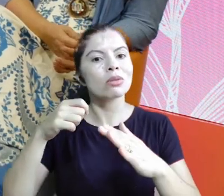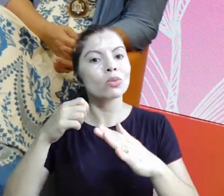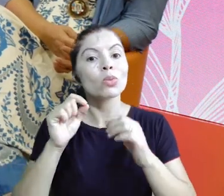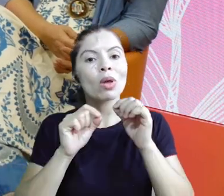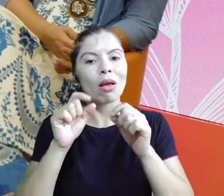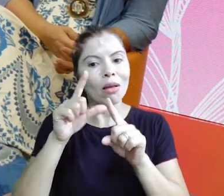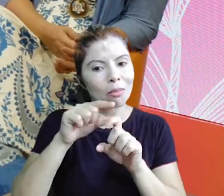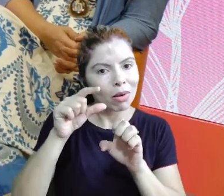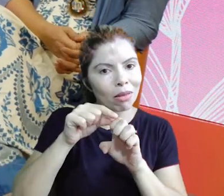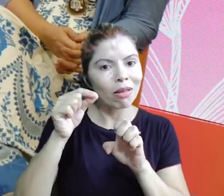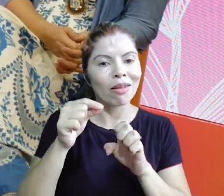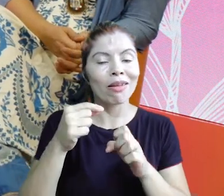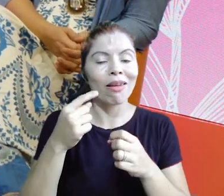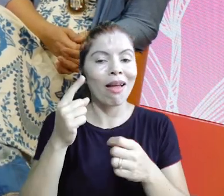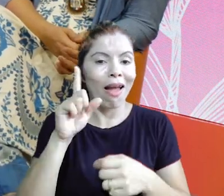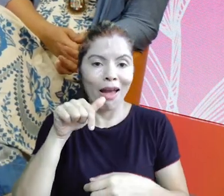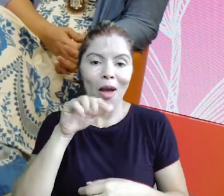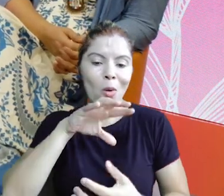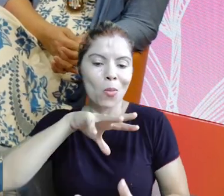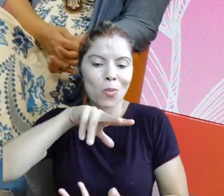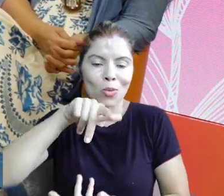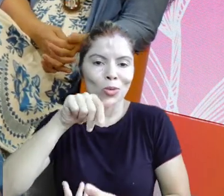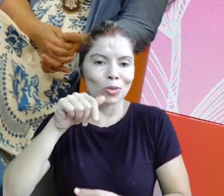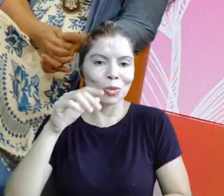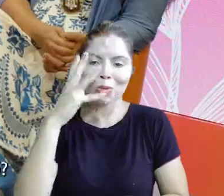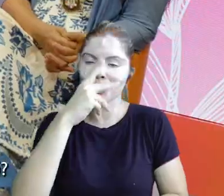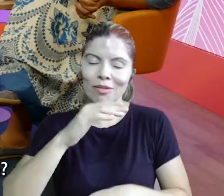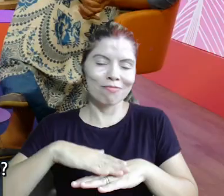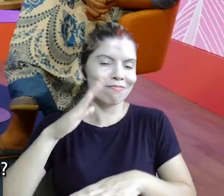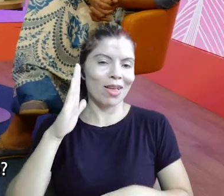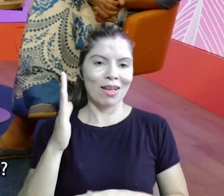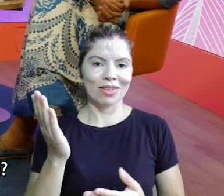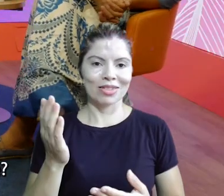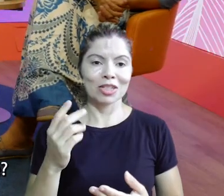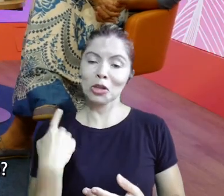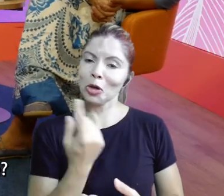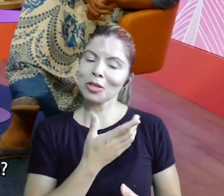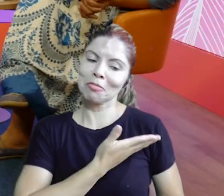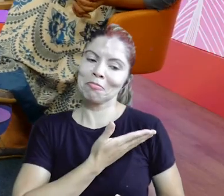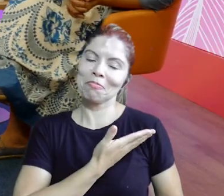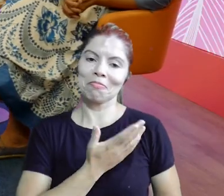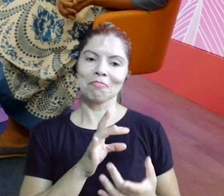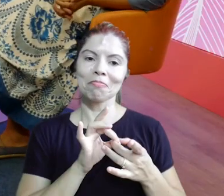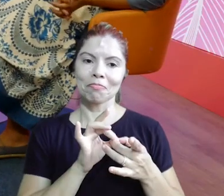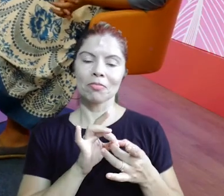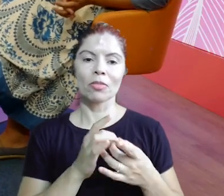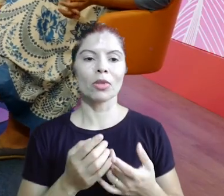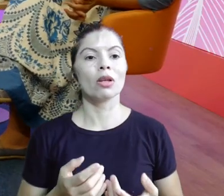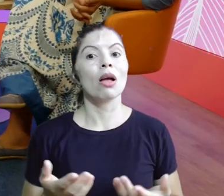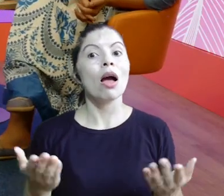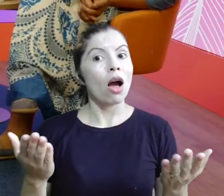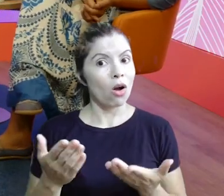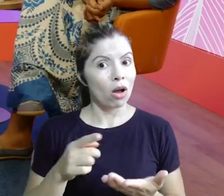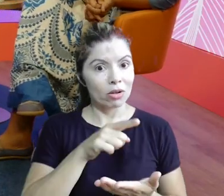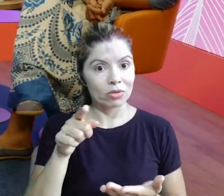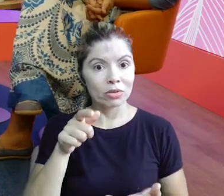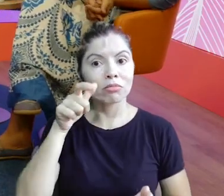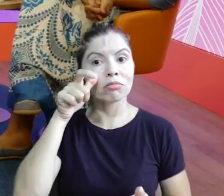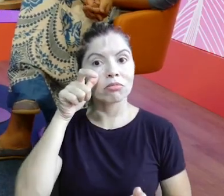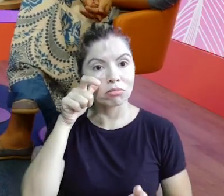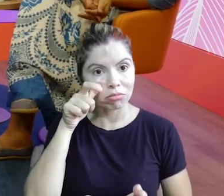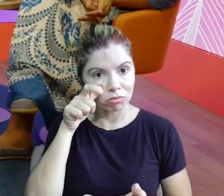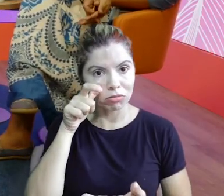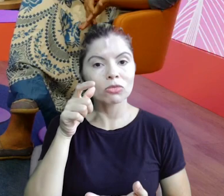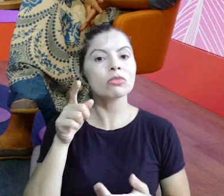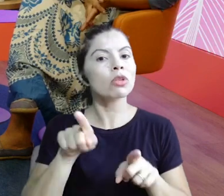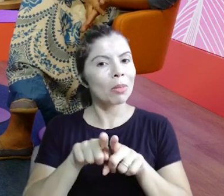empreendedoras, que deixam o mundo mais bonito. E a gente acabou virando amigas, né? Exatamente. E agora, vocês também vão